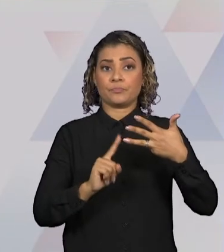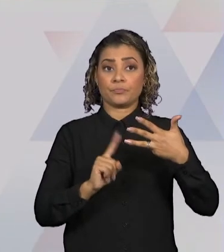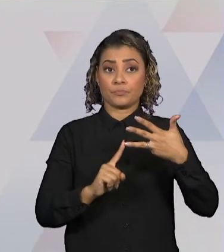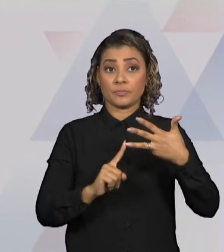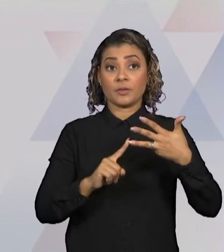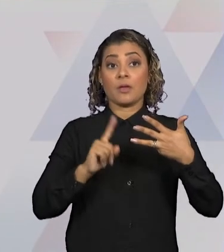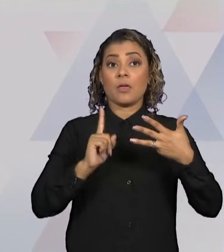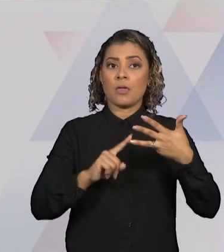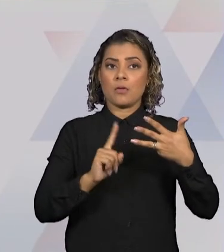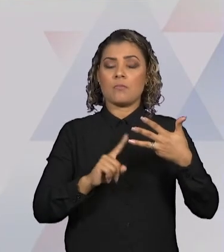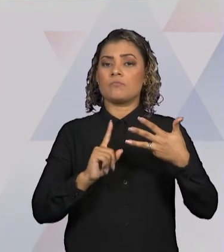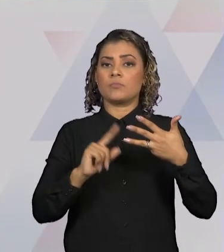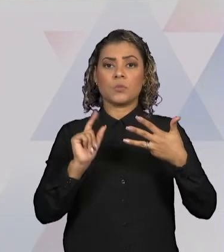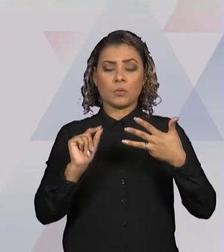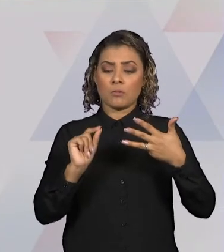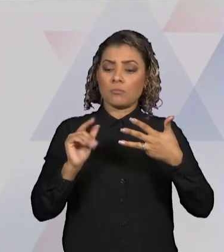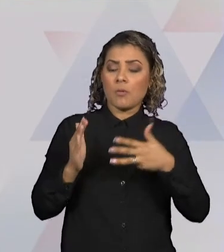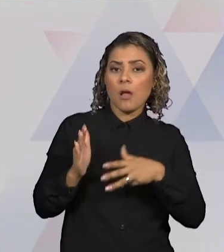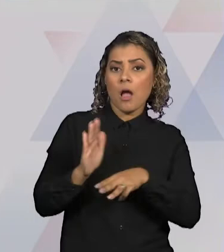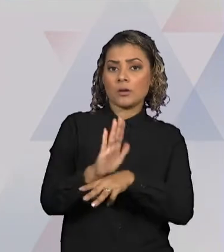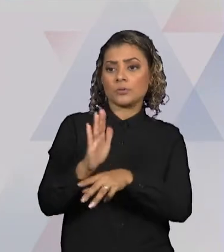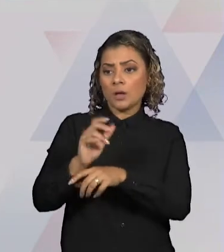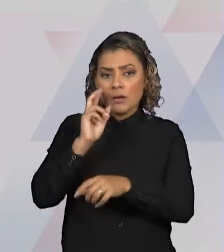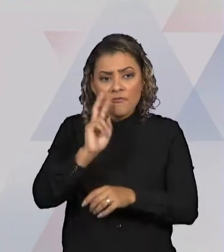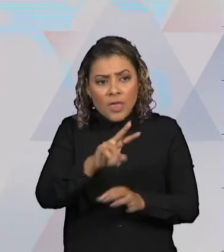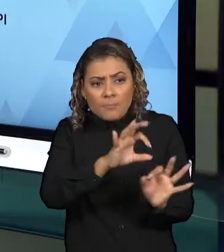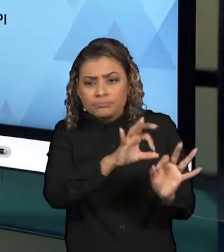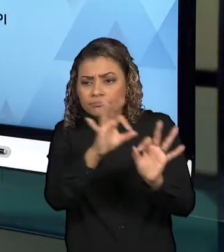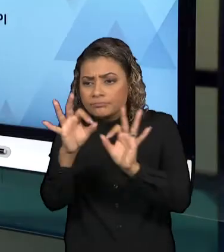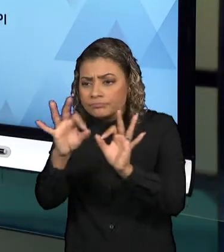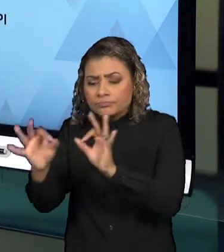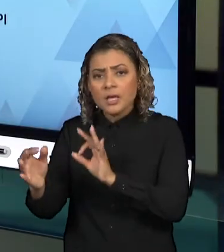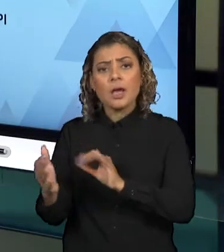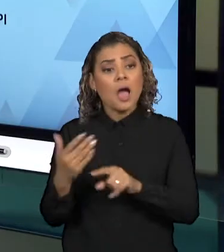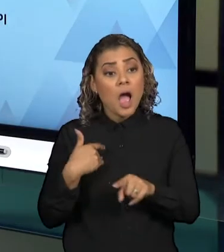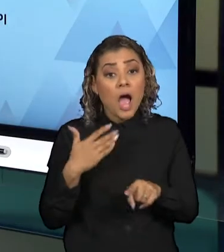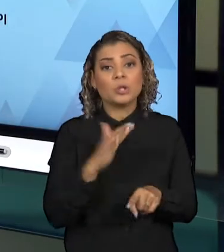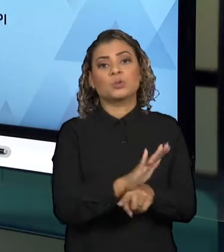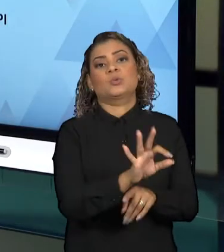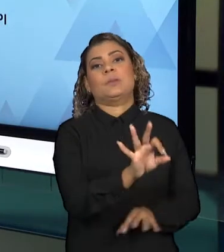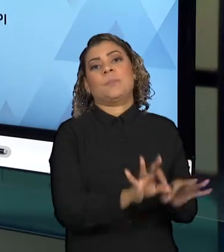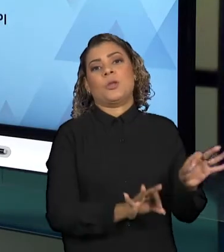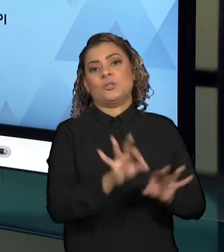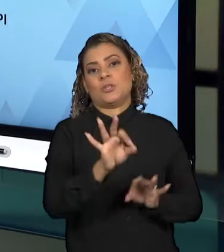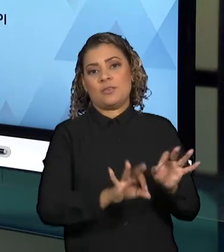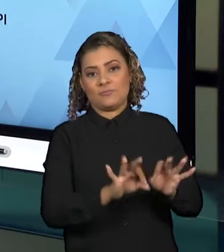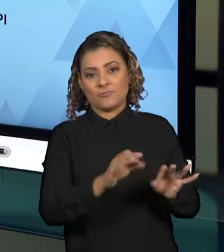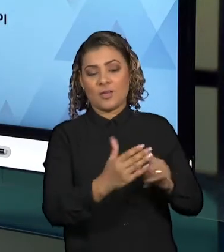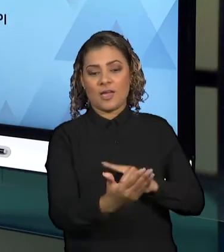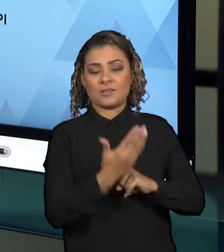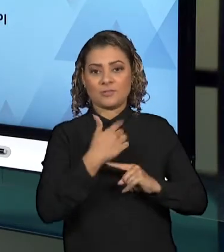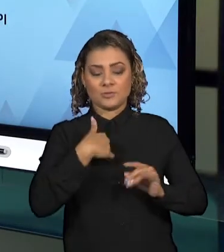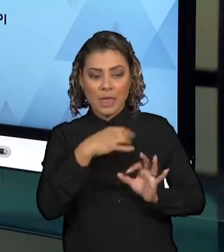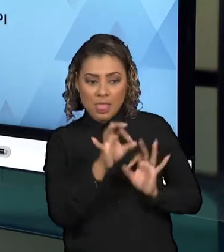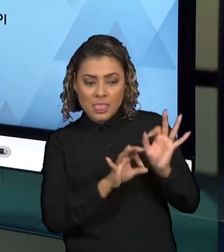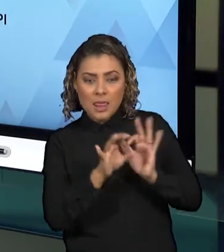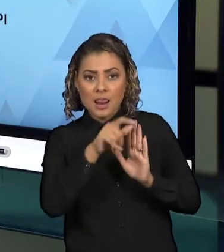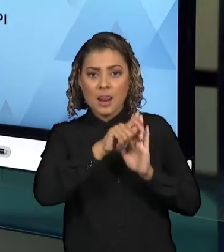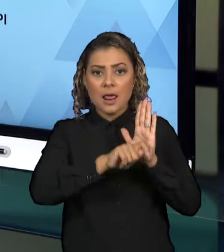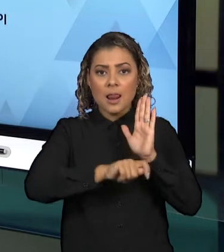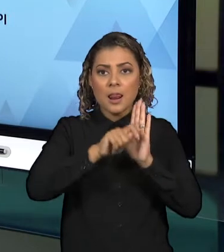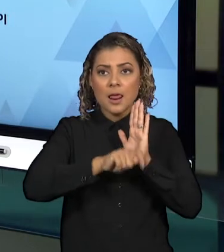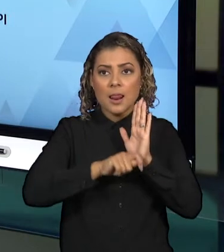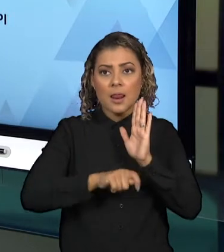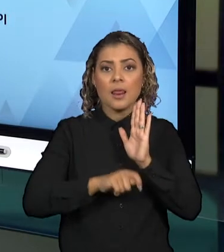contribuições dessa atividade de observação para a elaboração do projeto integrador. Então, em que